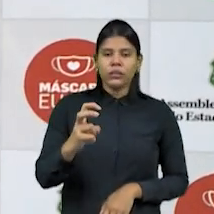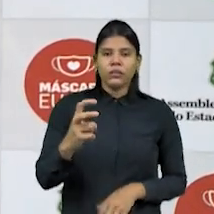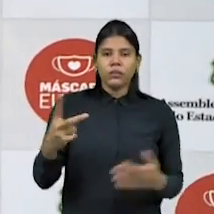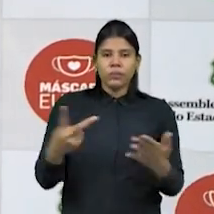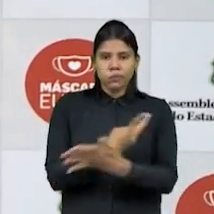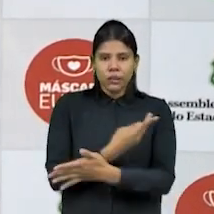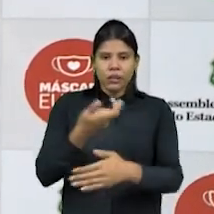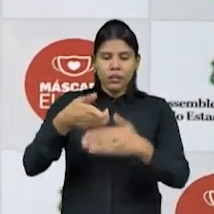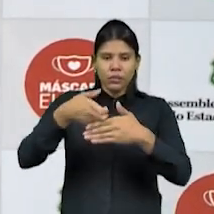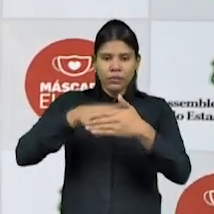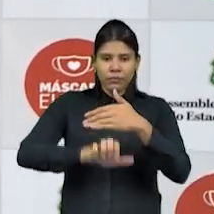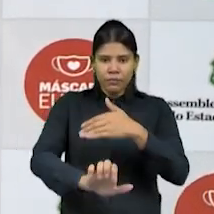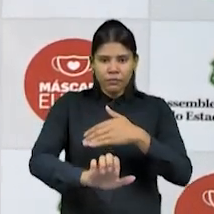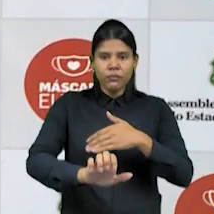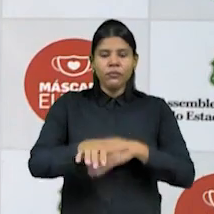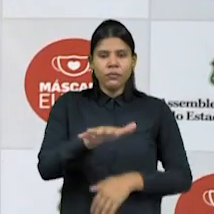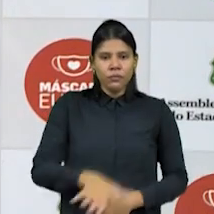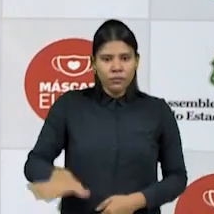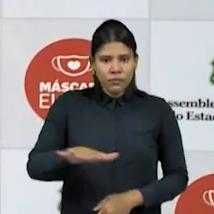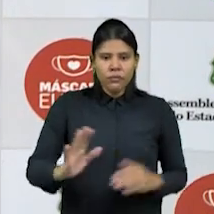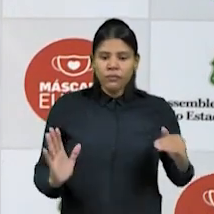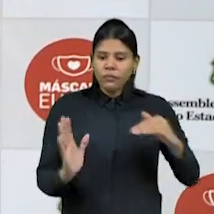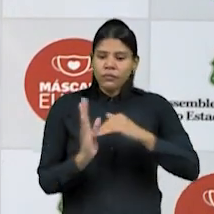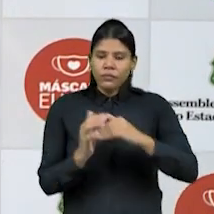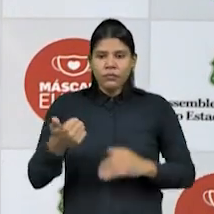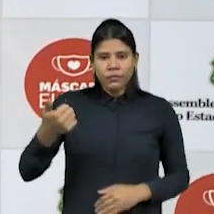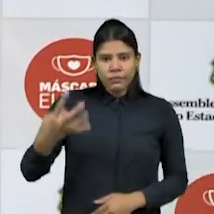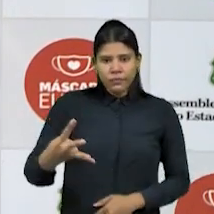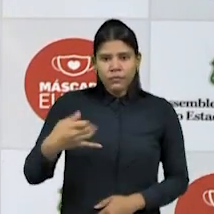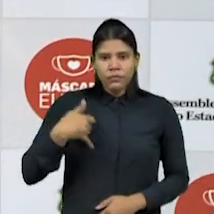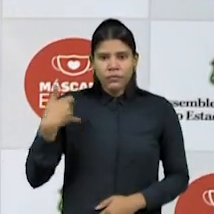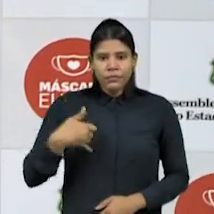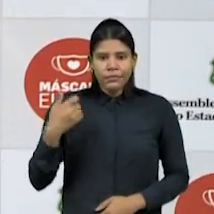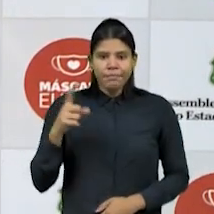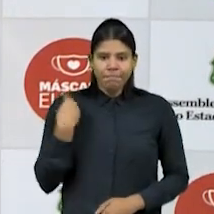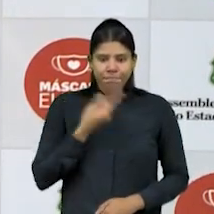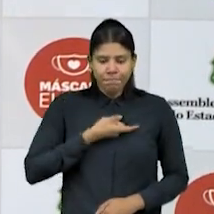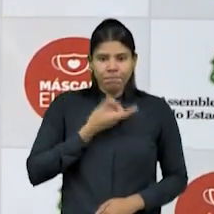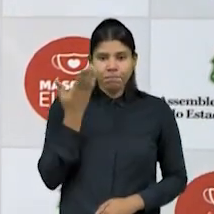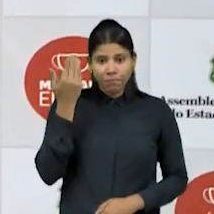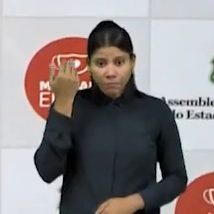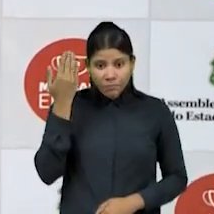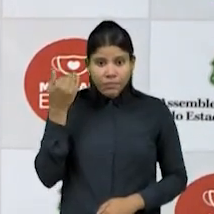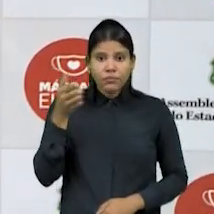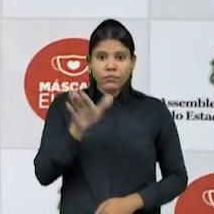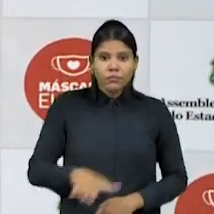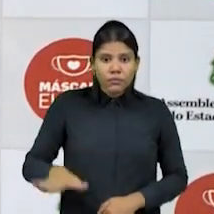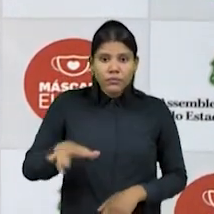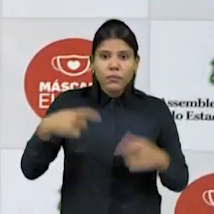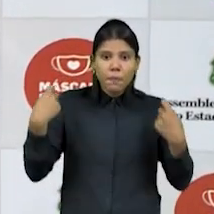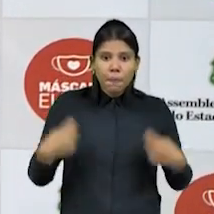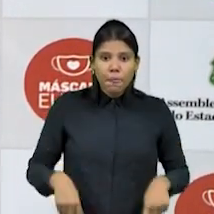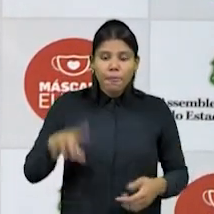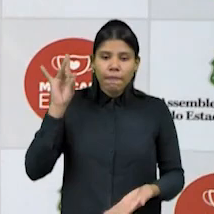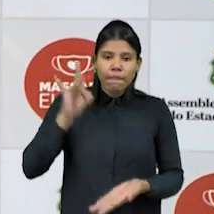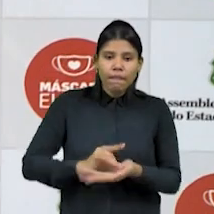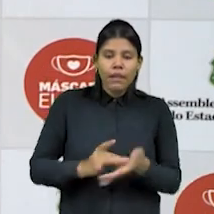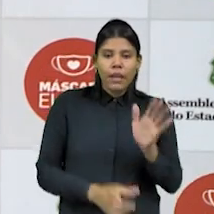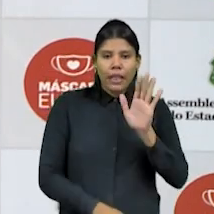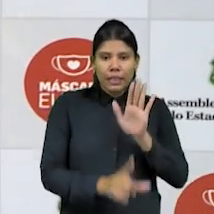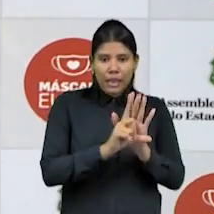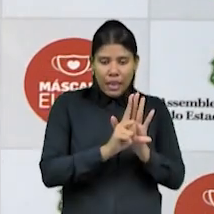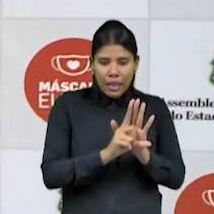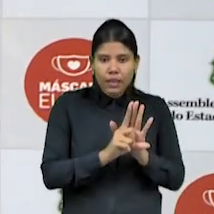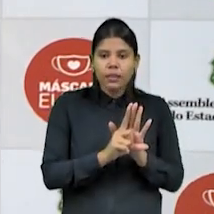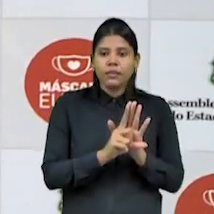estupro com crianças até 14 anos. E a gente sabe que essas crianças precisam realmente de uma lei para que possa